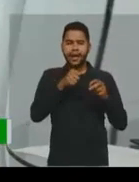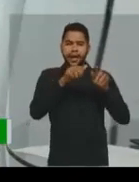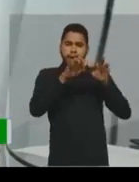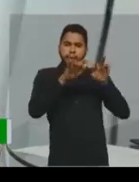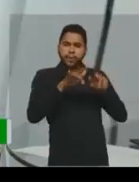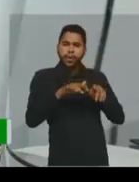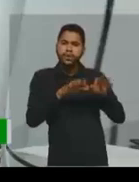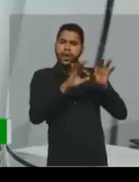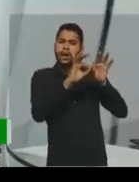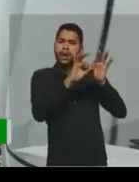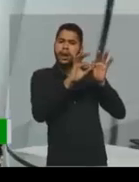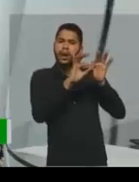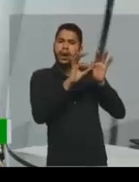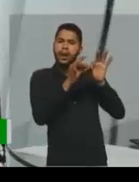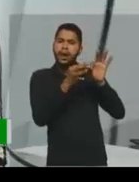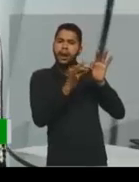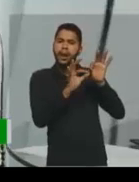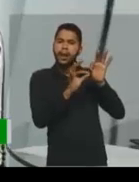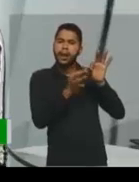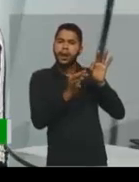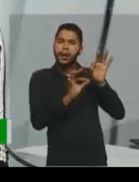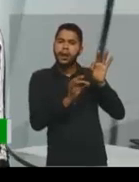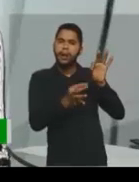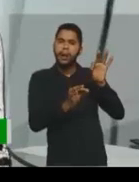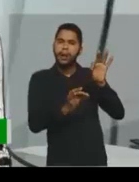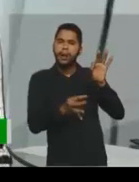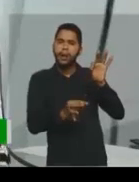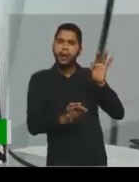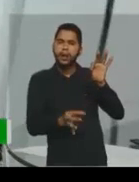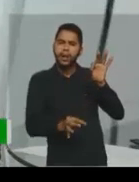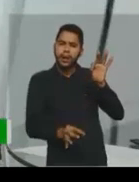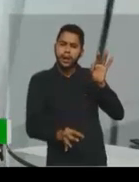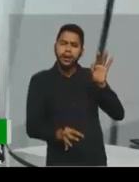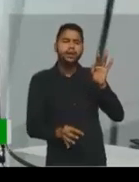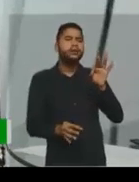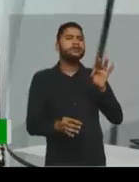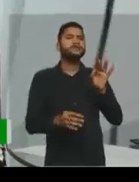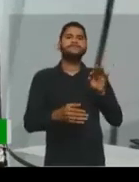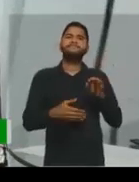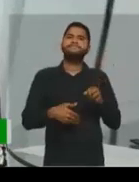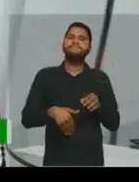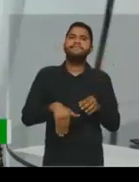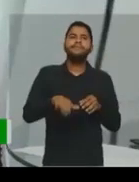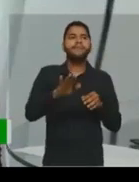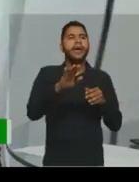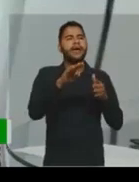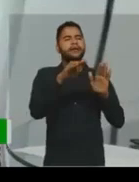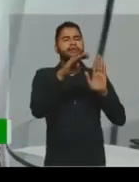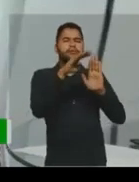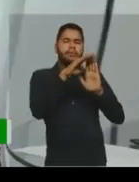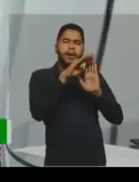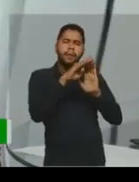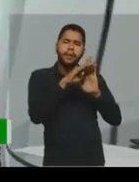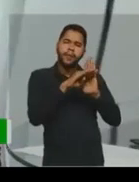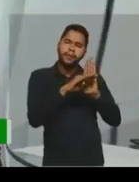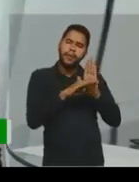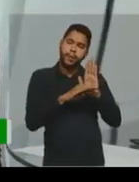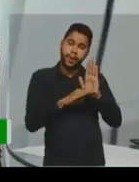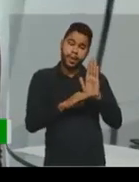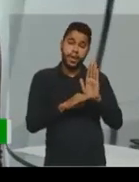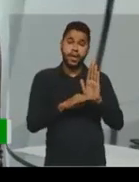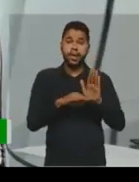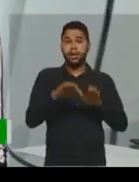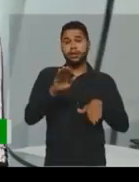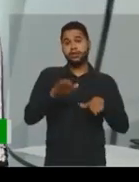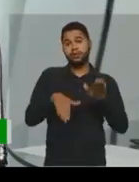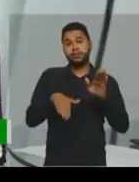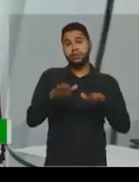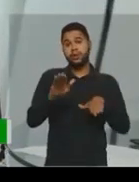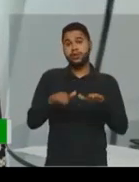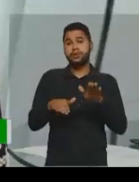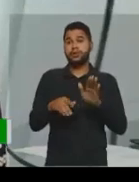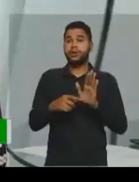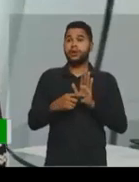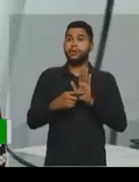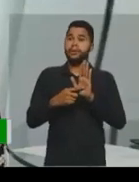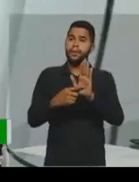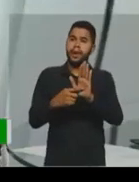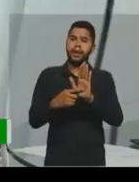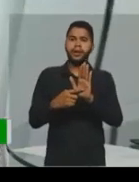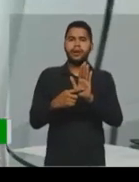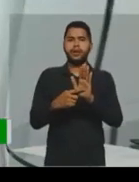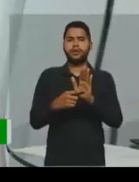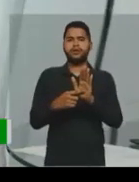mais longa, né, então ela vai trazer mais elementos. Às vezes vai aparecer um